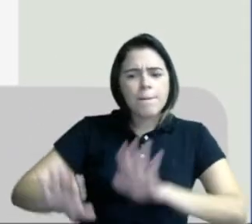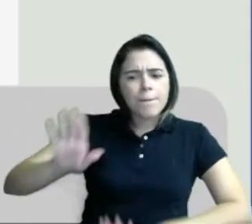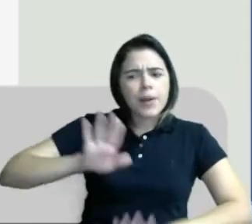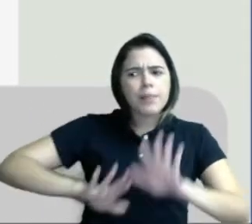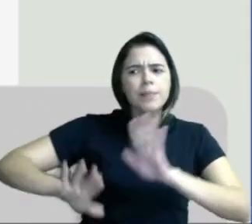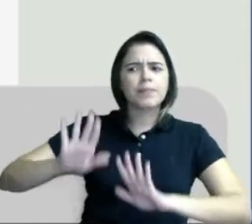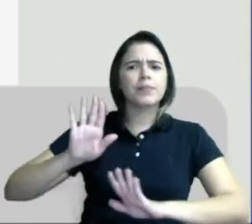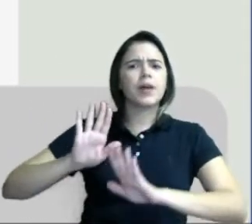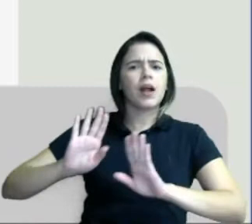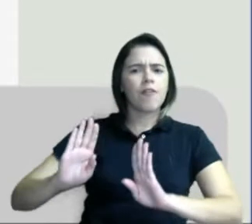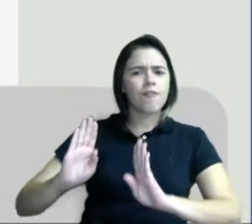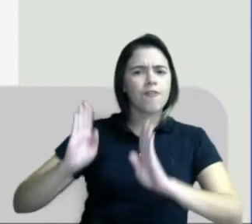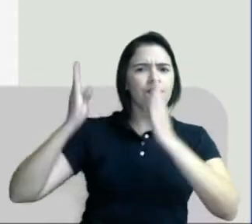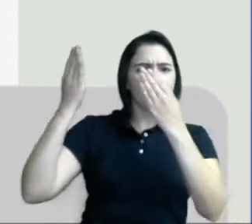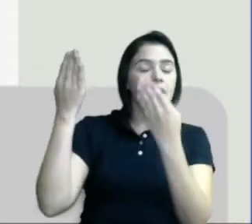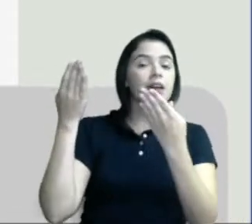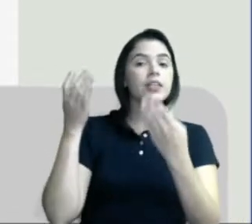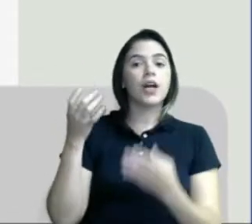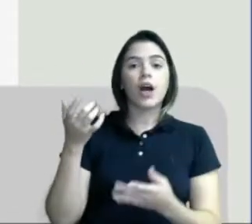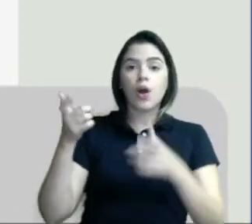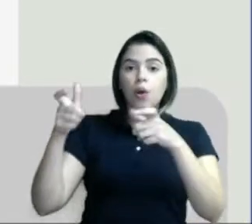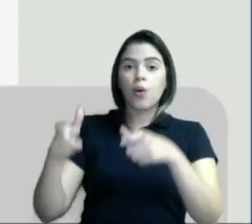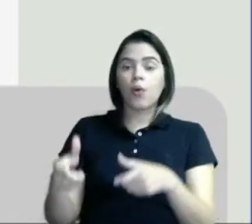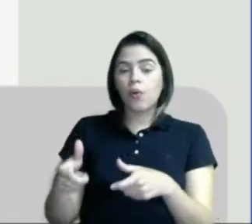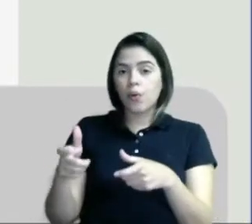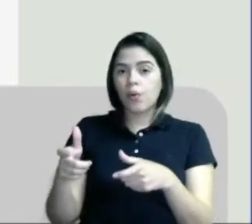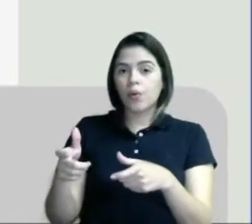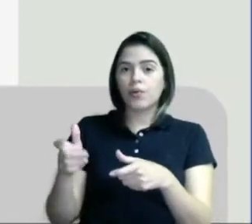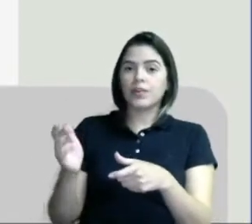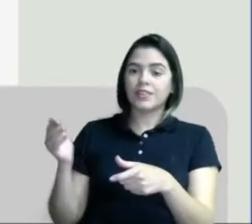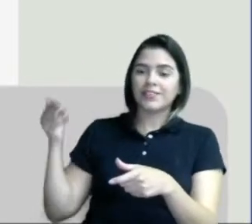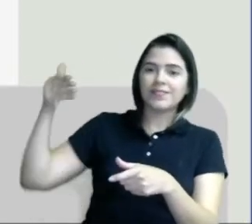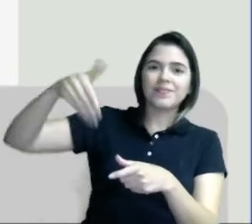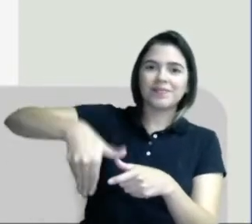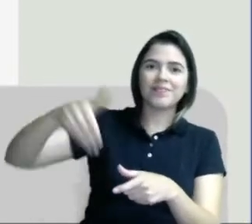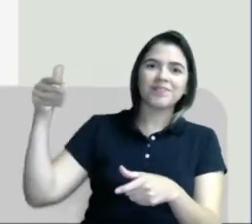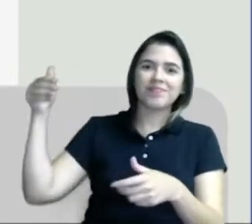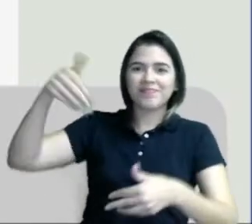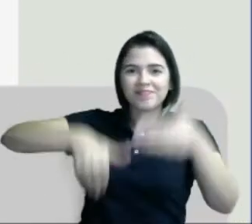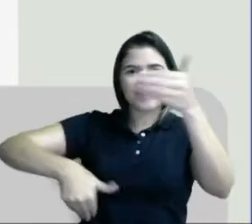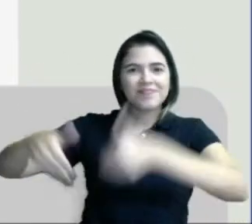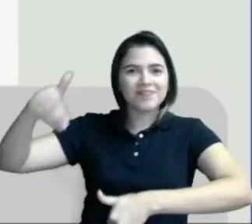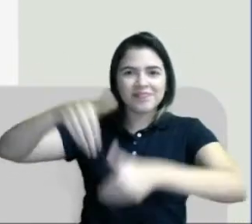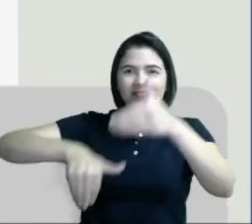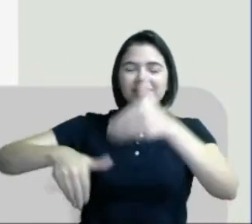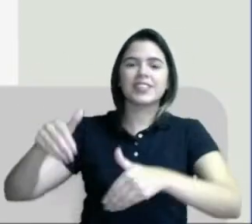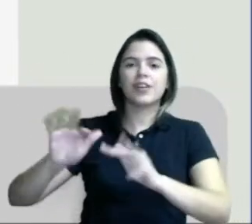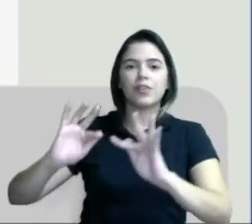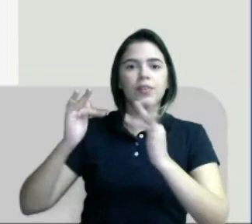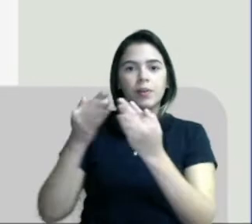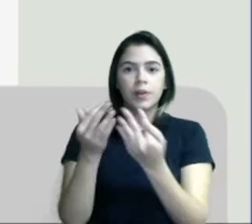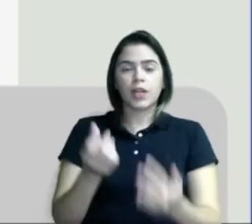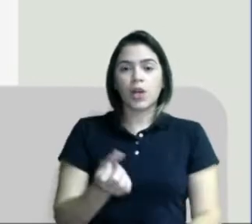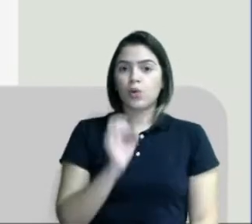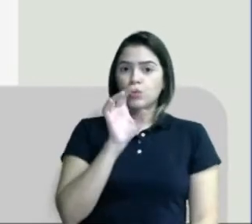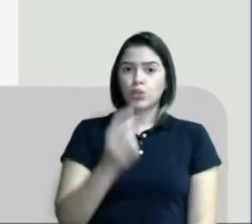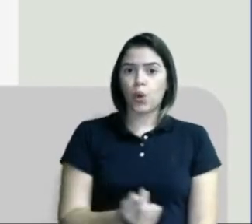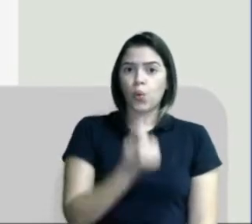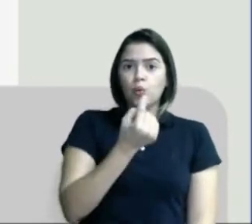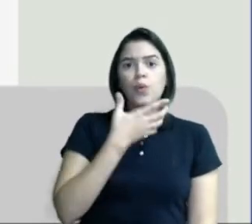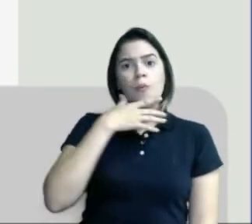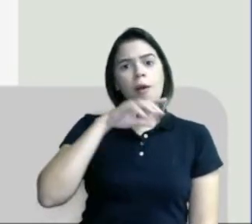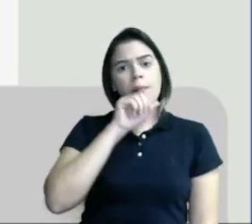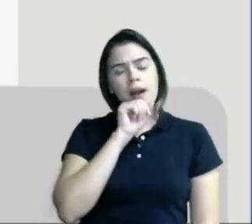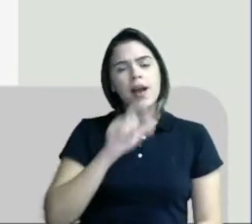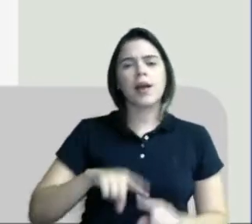festa onde as pessoas da família podem ir. Não significa que seja exatamente o pai que tem aqui.